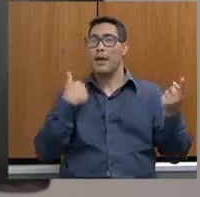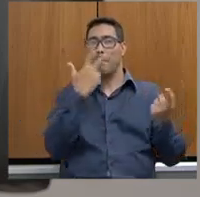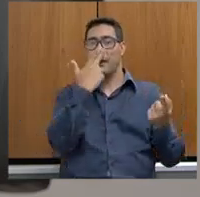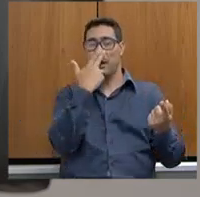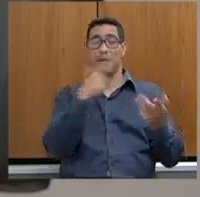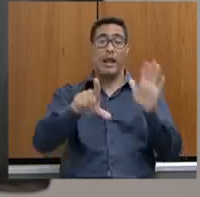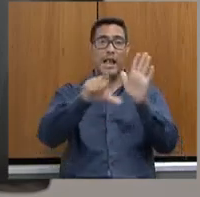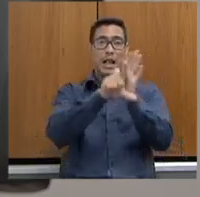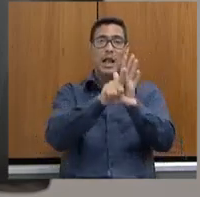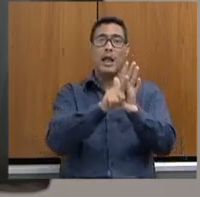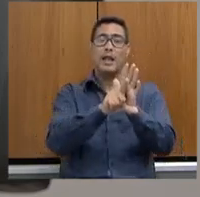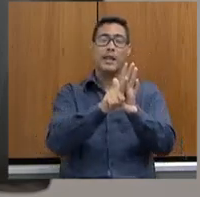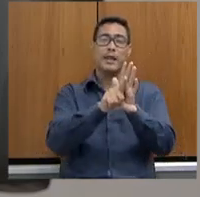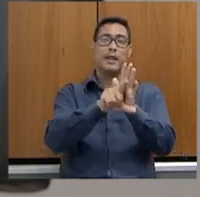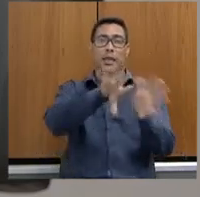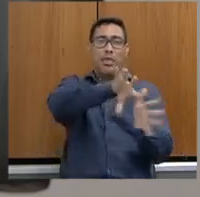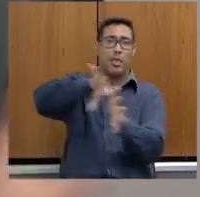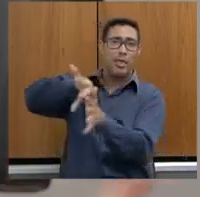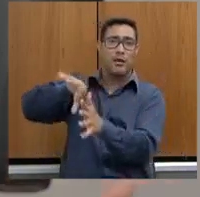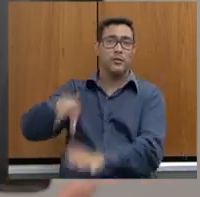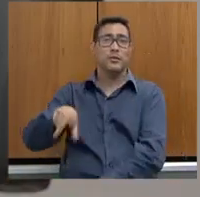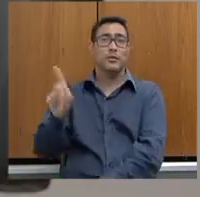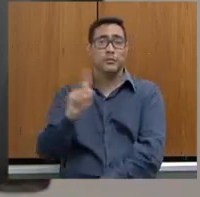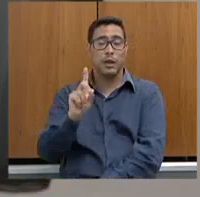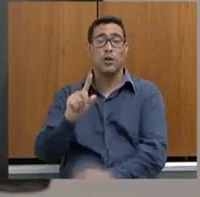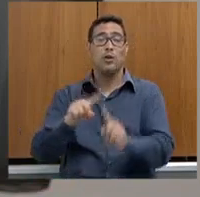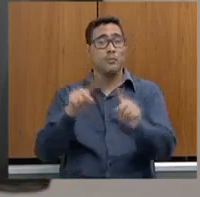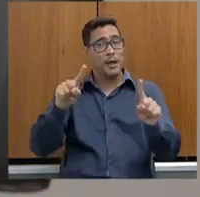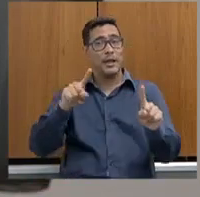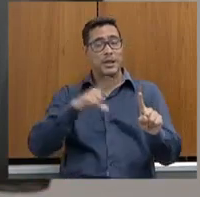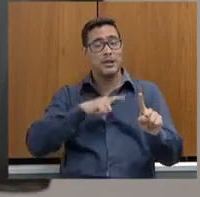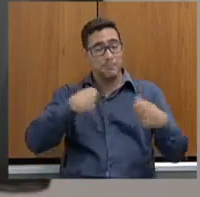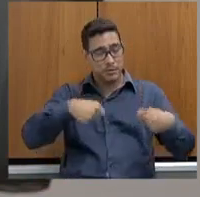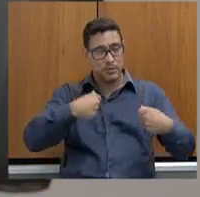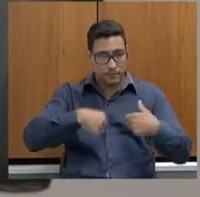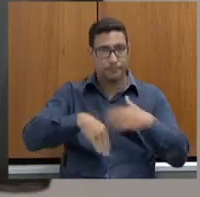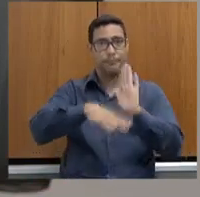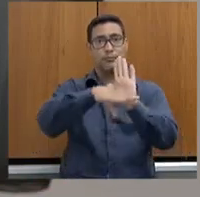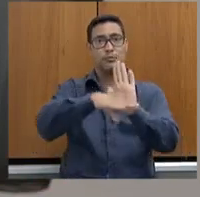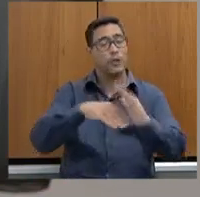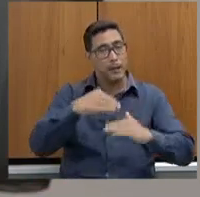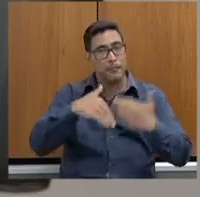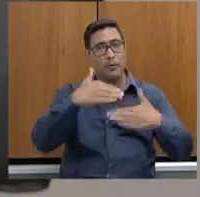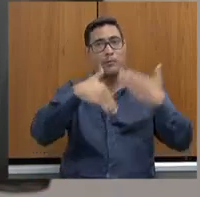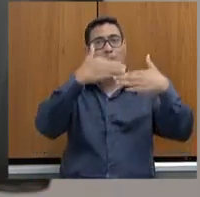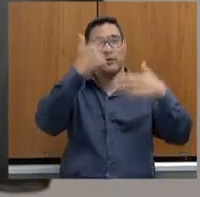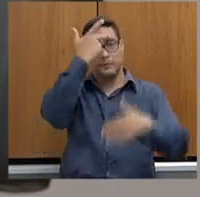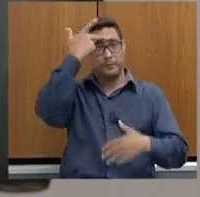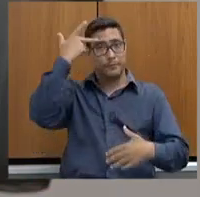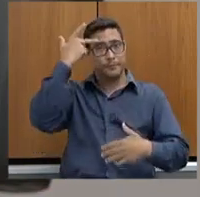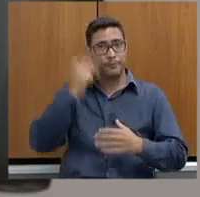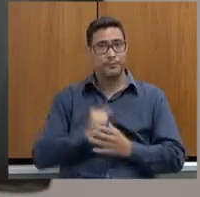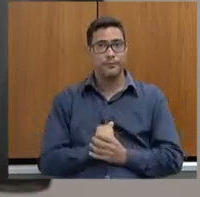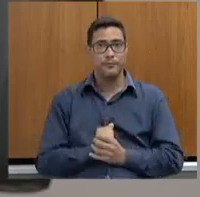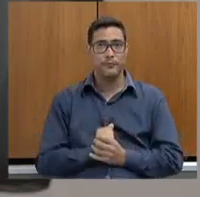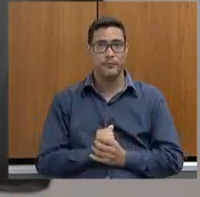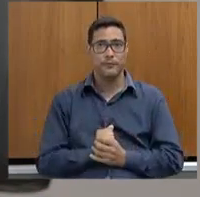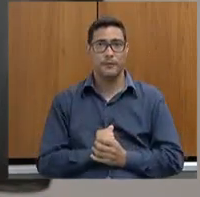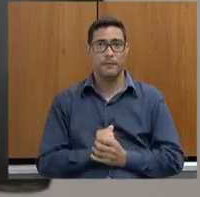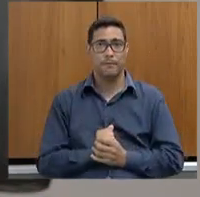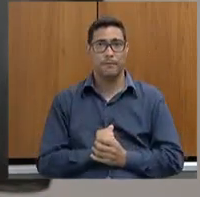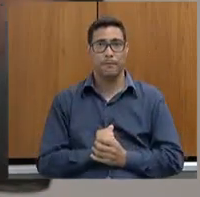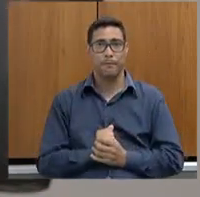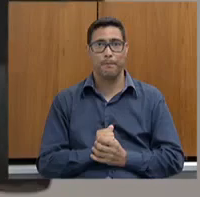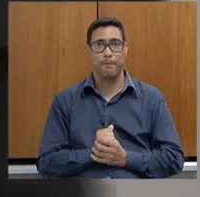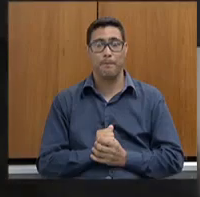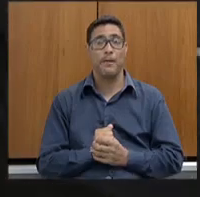trazer os obstáculos para não promover. Então, secretário, eu queria dizer que não